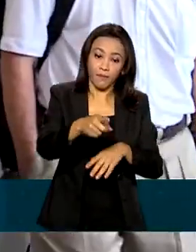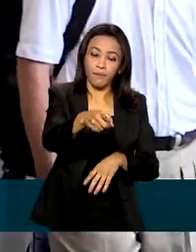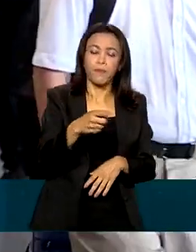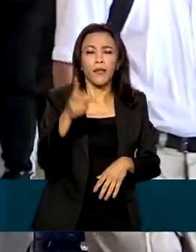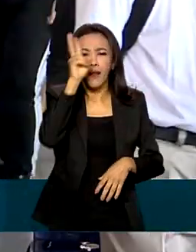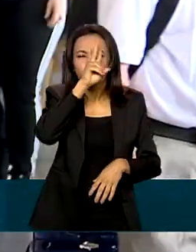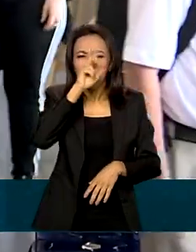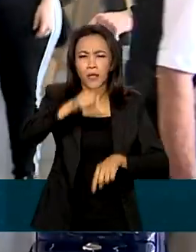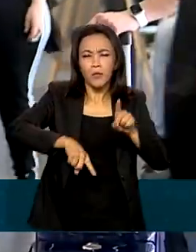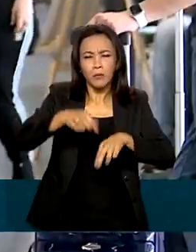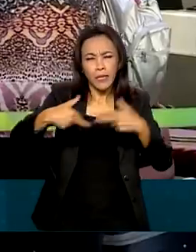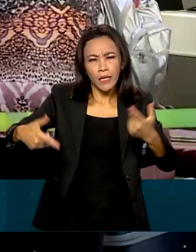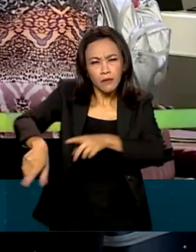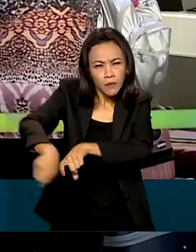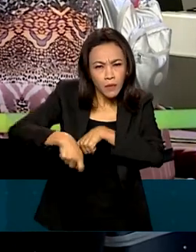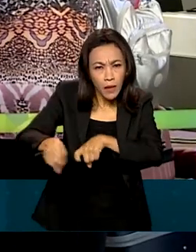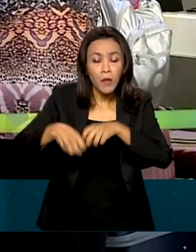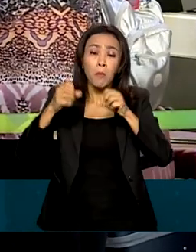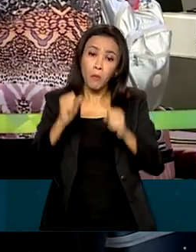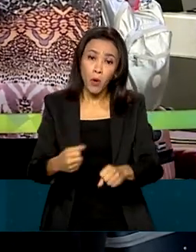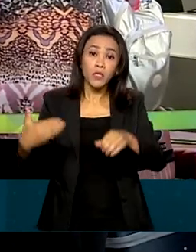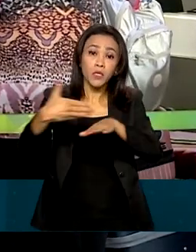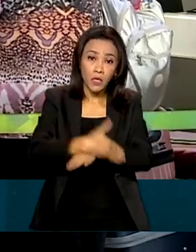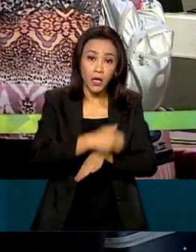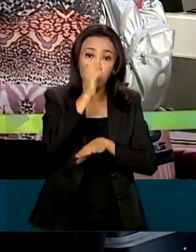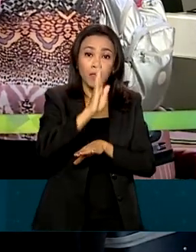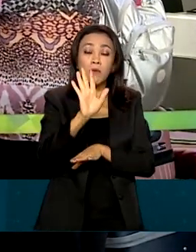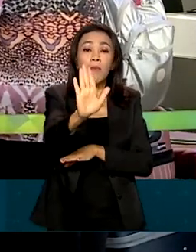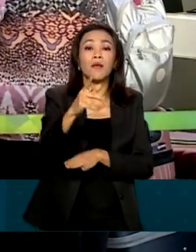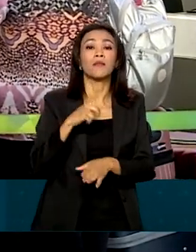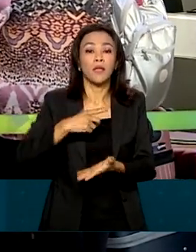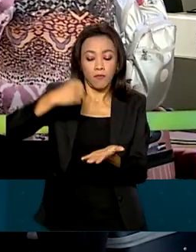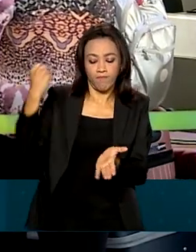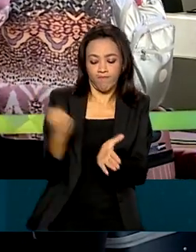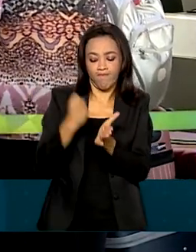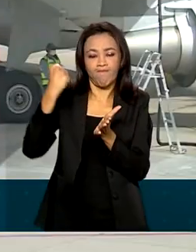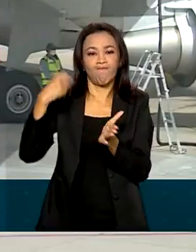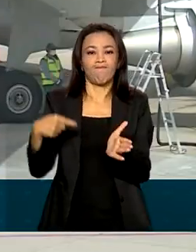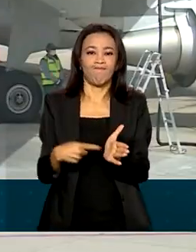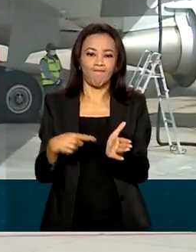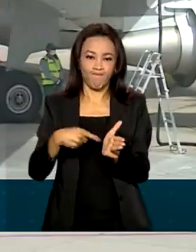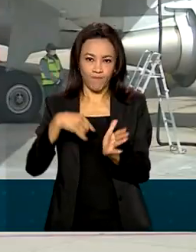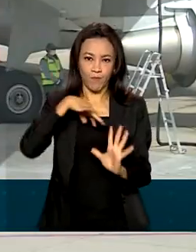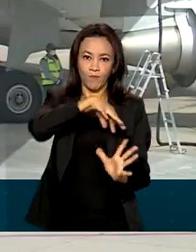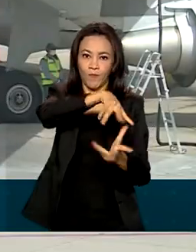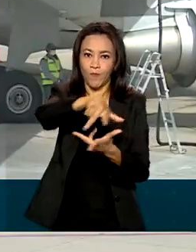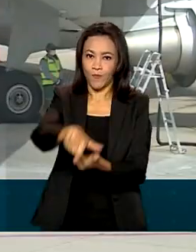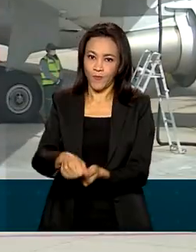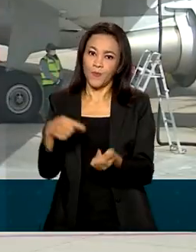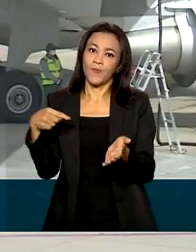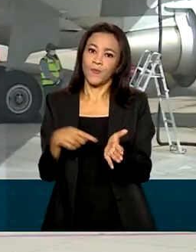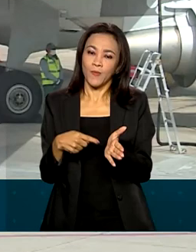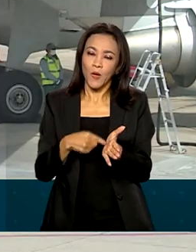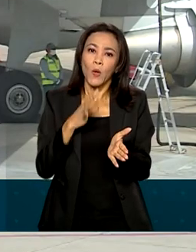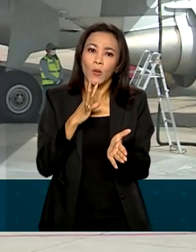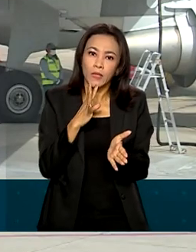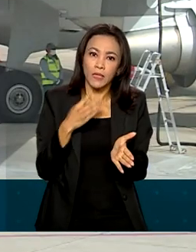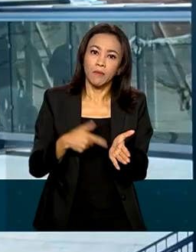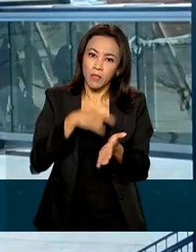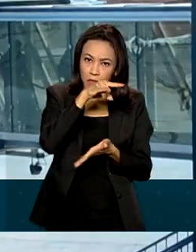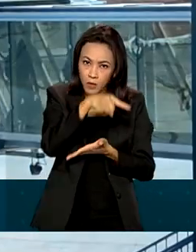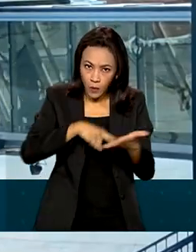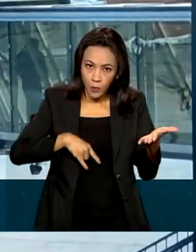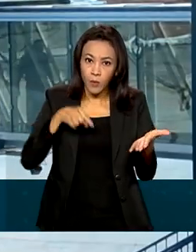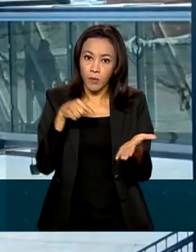produtos agropecuários podem entrar no Brasil, desde que tenham certificação sanitária internacional emitida pelos serviços oficiais do país de